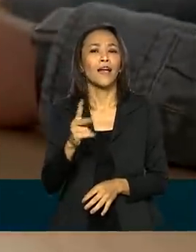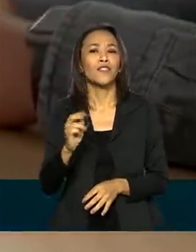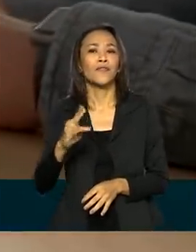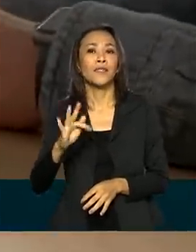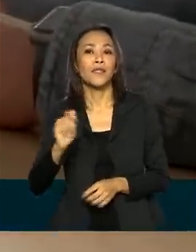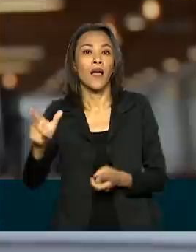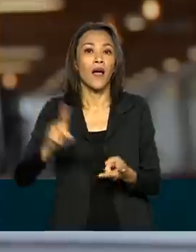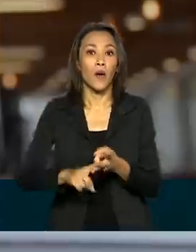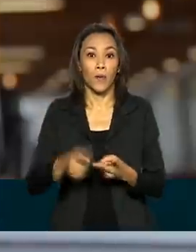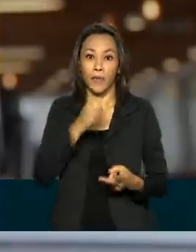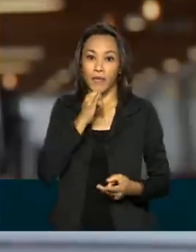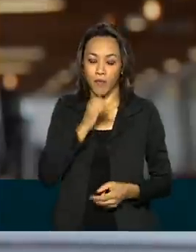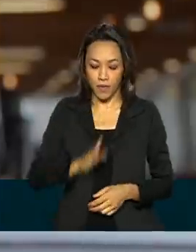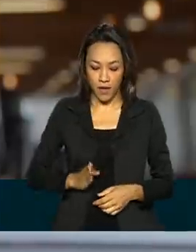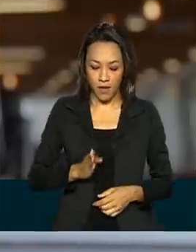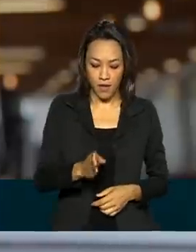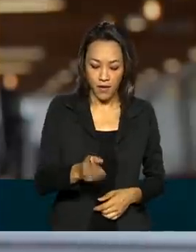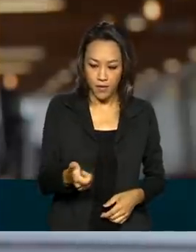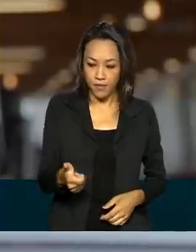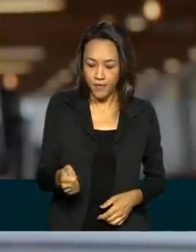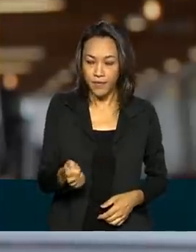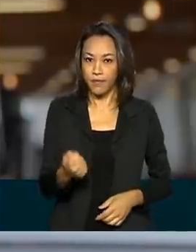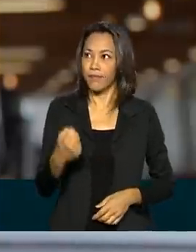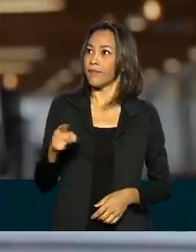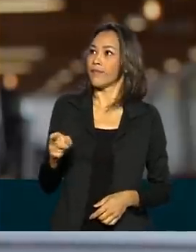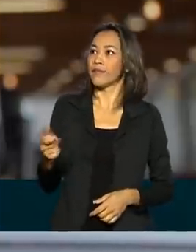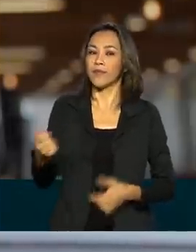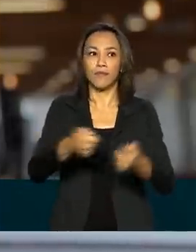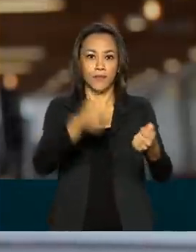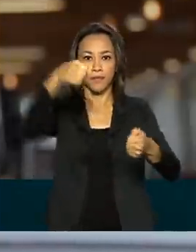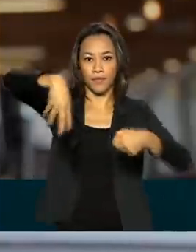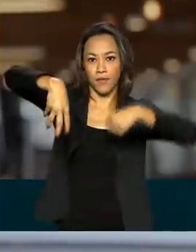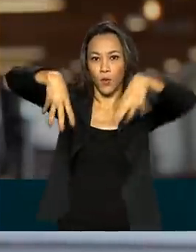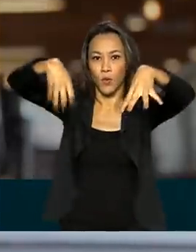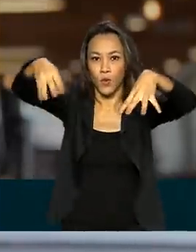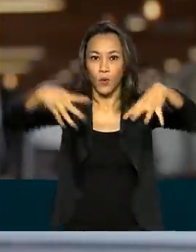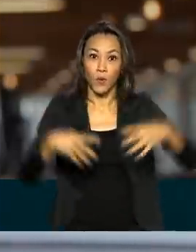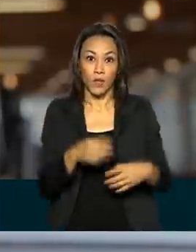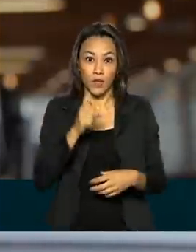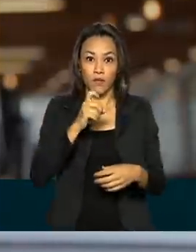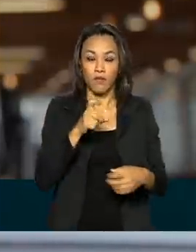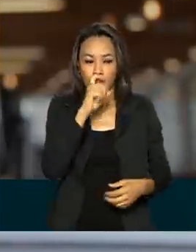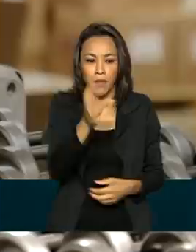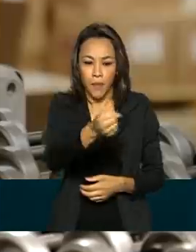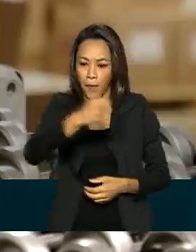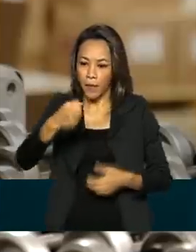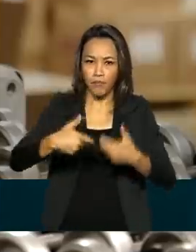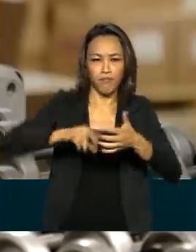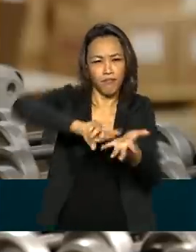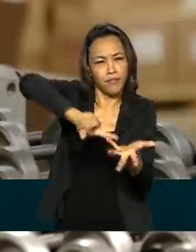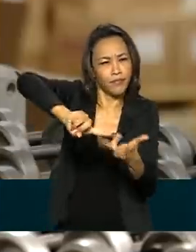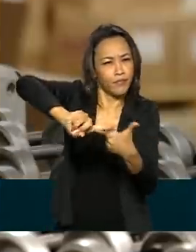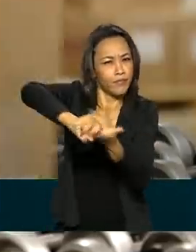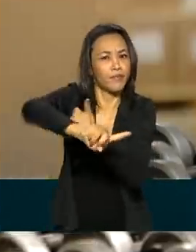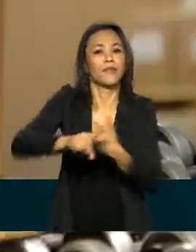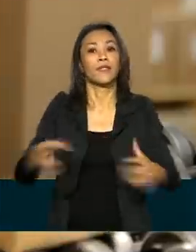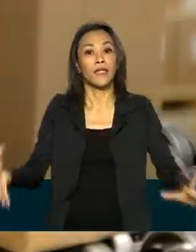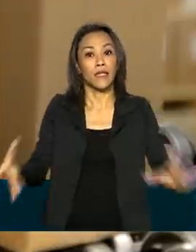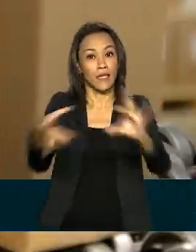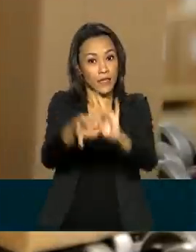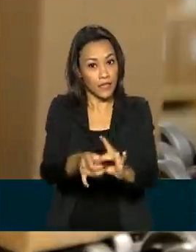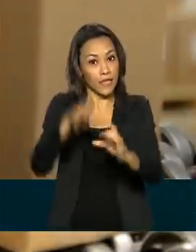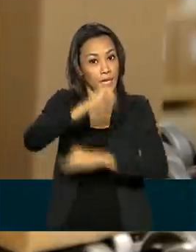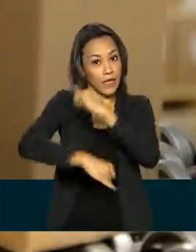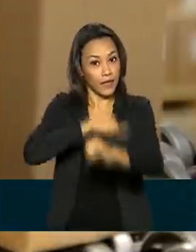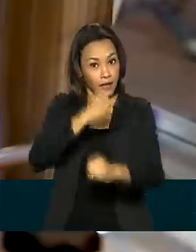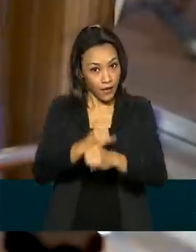conecta os itens usados no dia a dia, como eletrodomésticos, à rede mundial de computadores. A internet